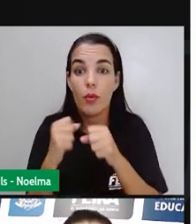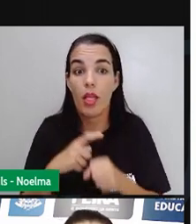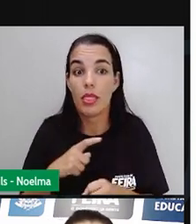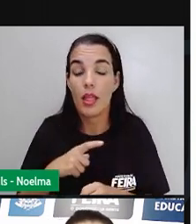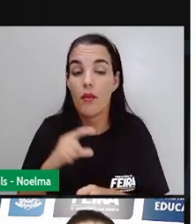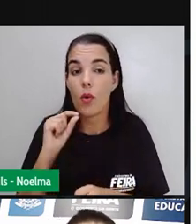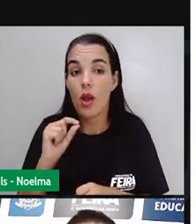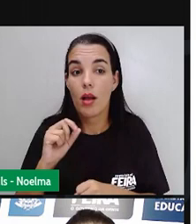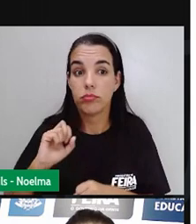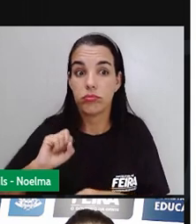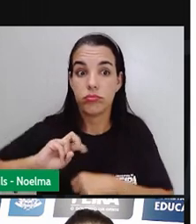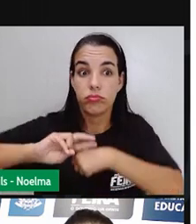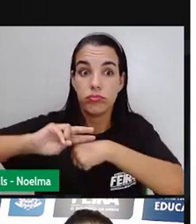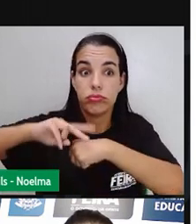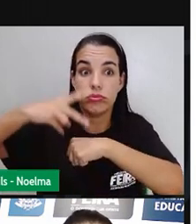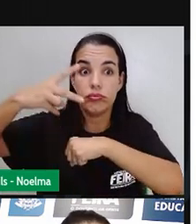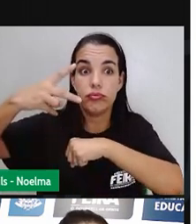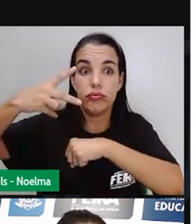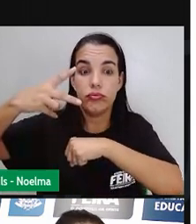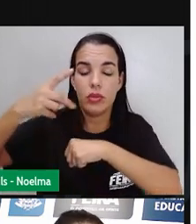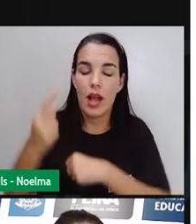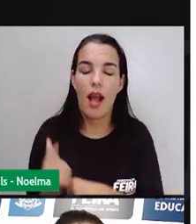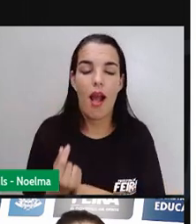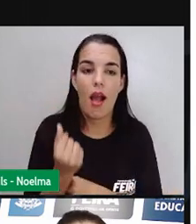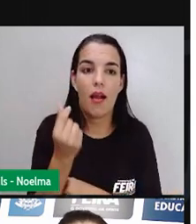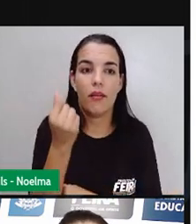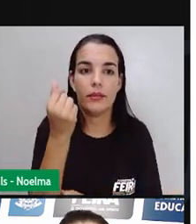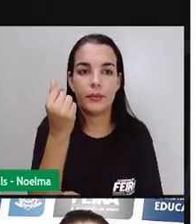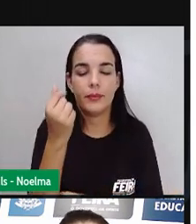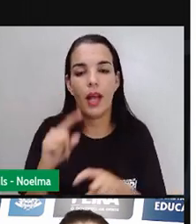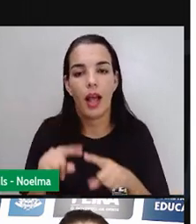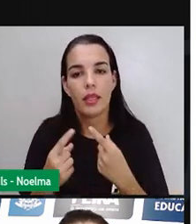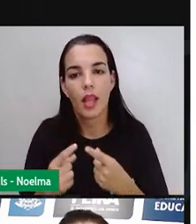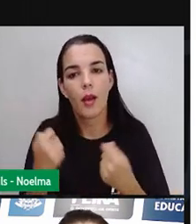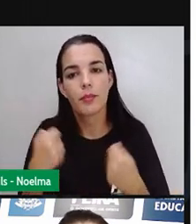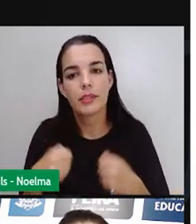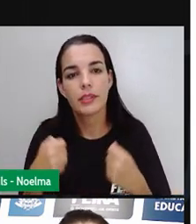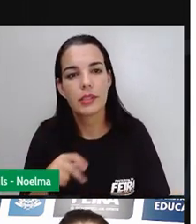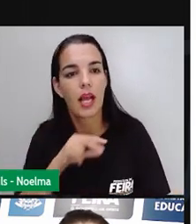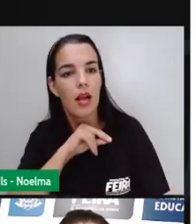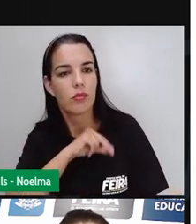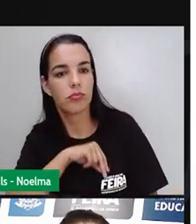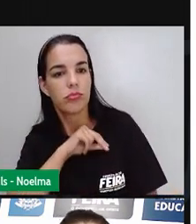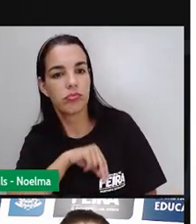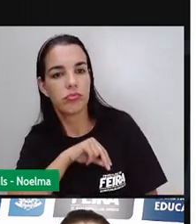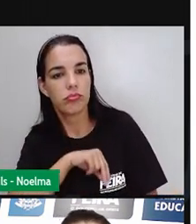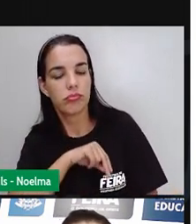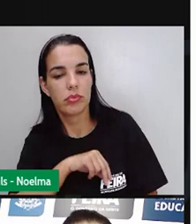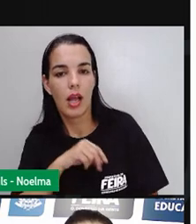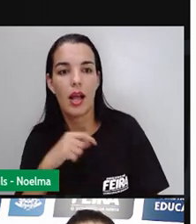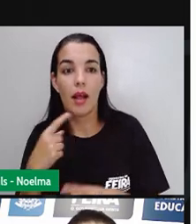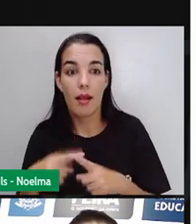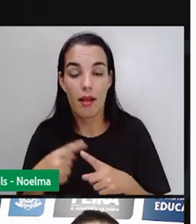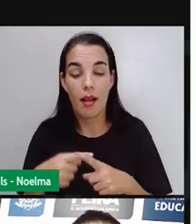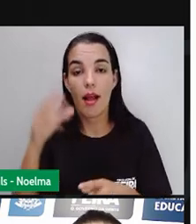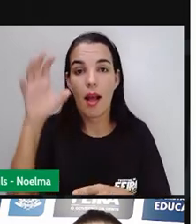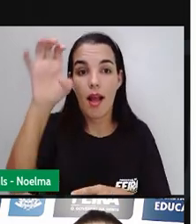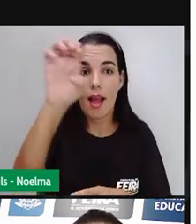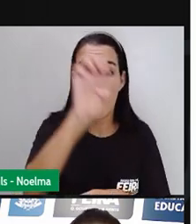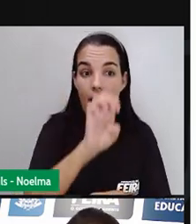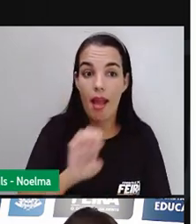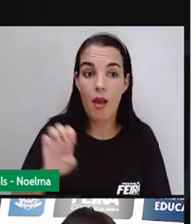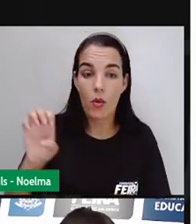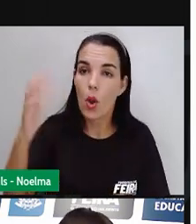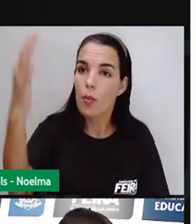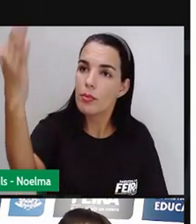encurtava o lucro dos cafeicultores. Dessa forma, o emprego da mão de obra imigrante europeia se tornou a alternativa mais